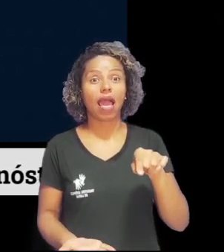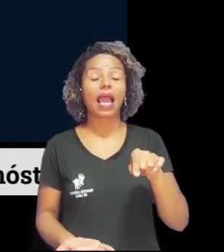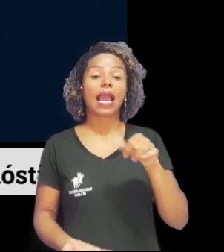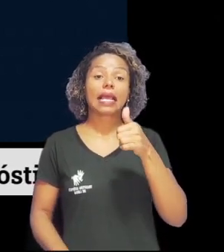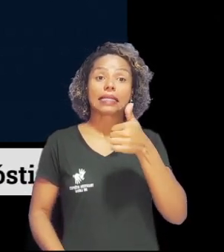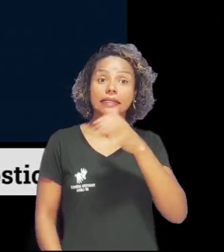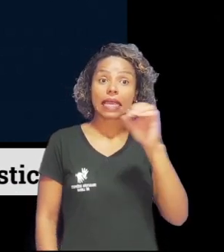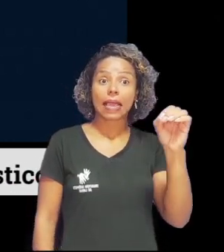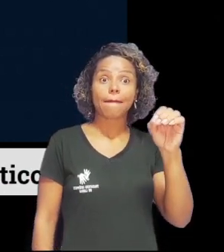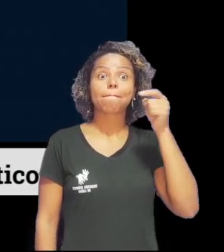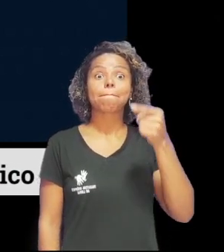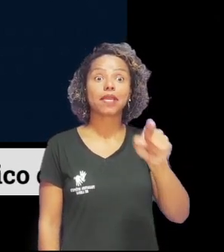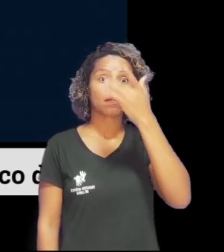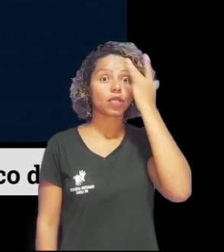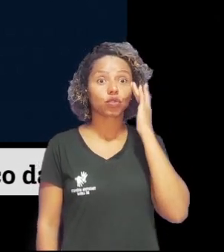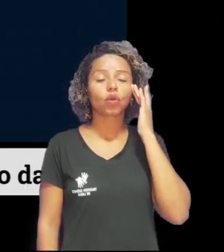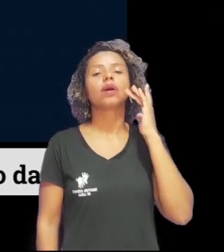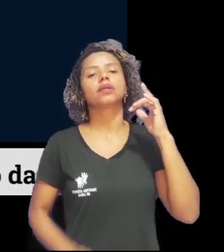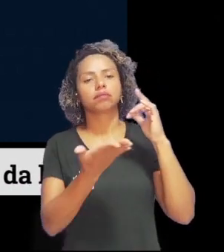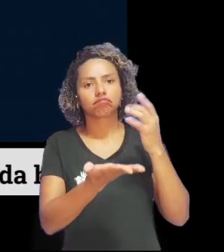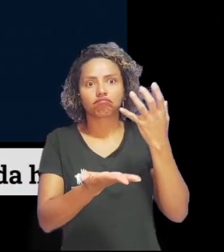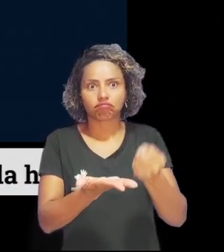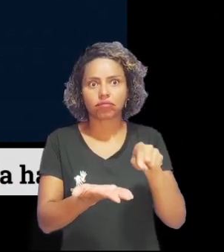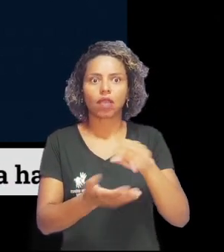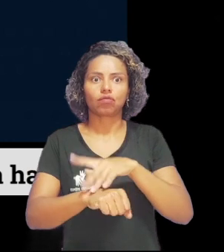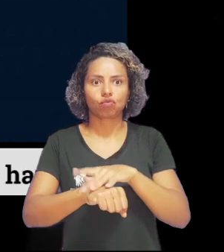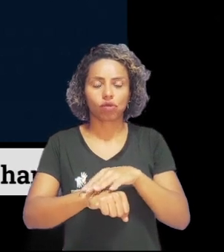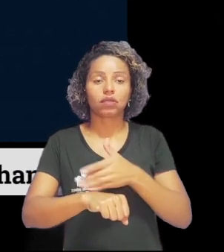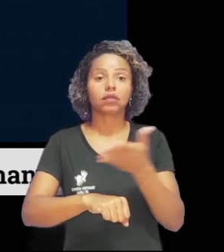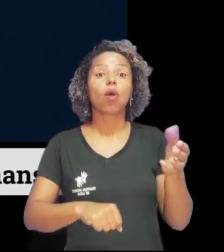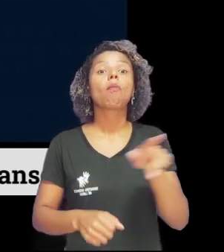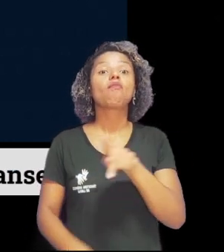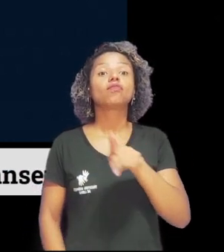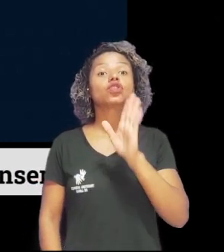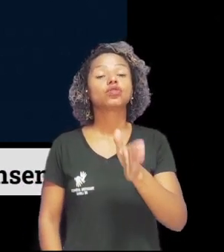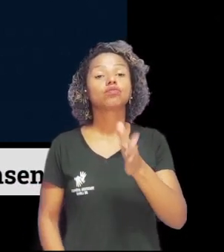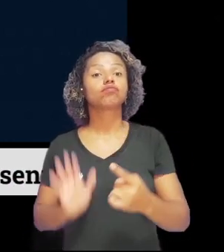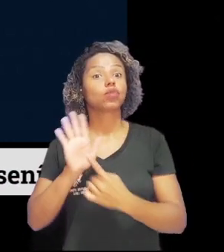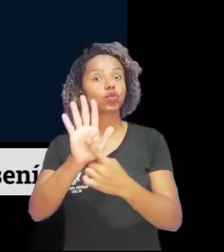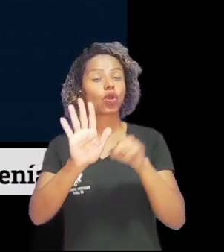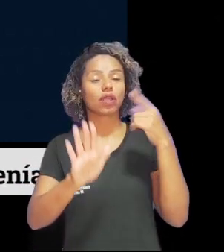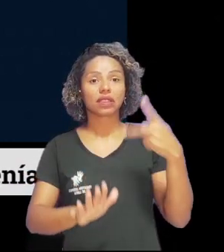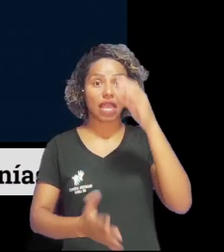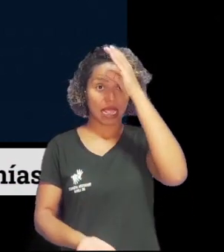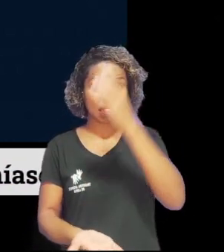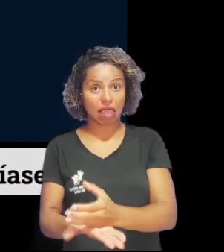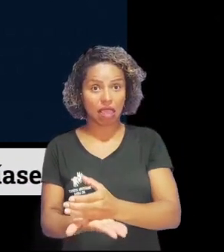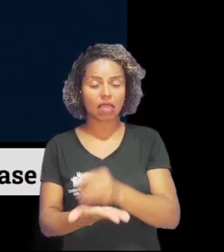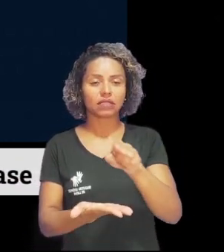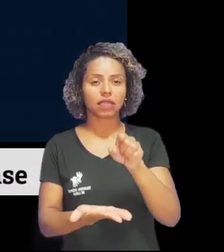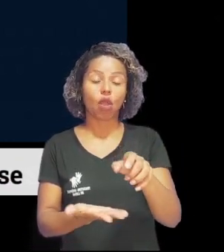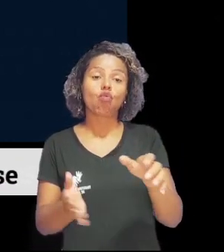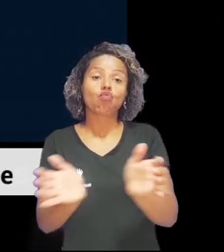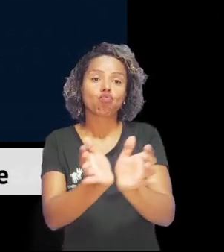trabalho é o professor do campus Márcio Souza. Ele apresentou os resultados do estudo em sua tese de doutorado do Programa